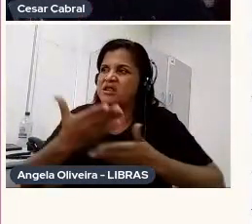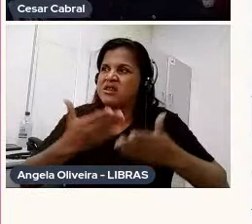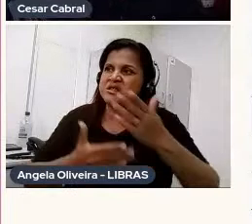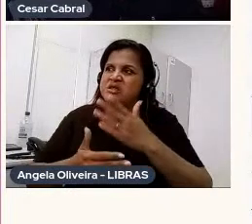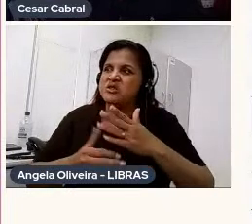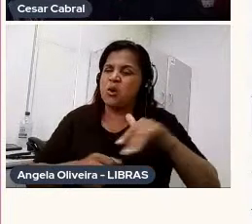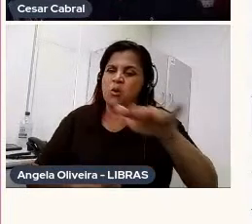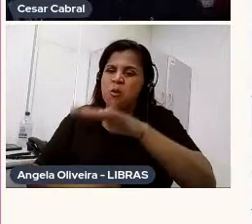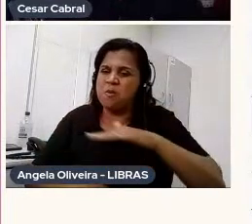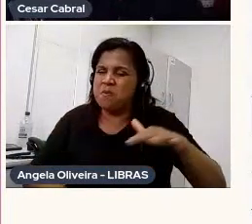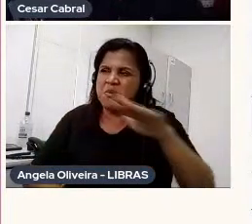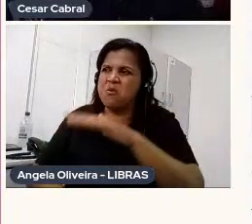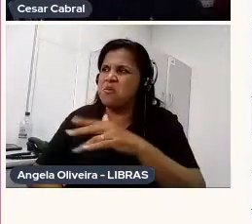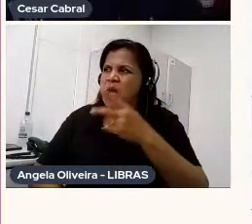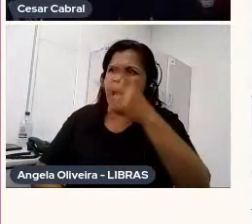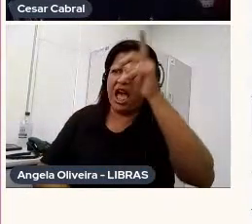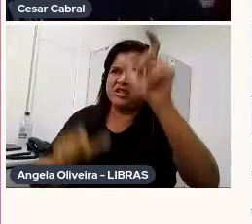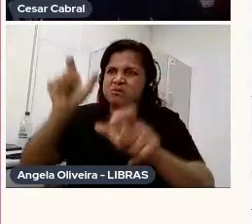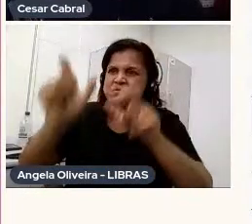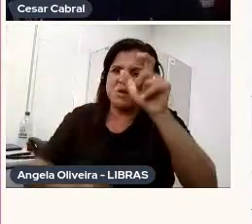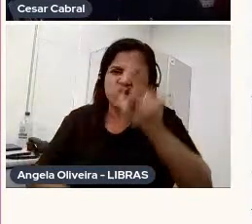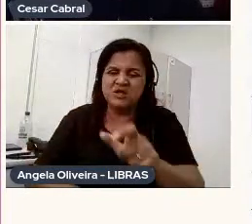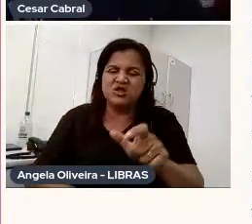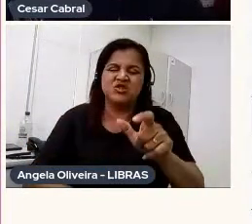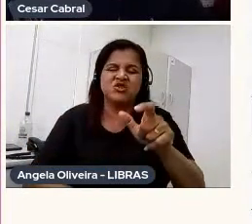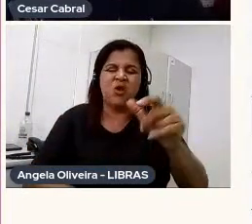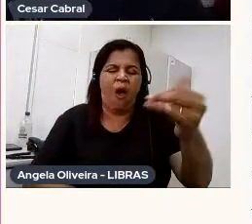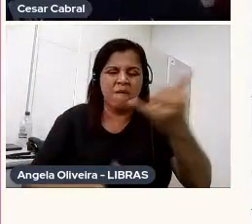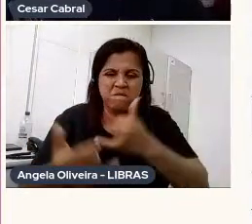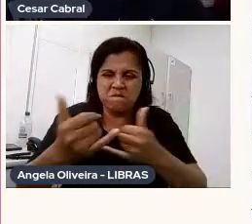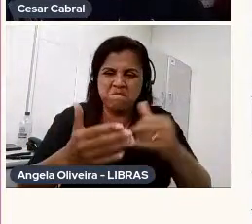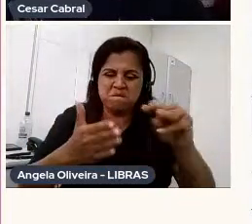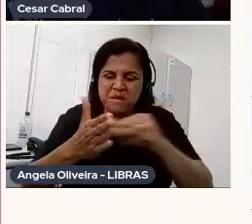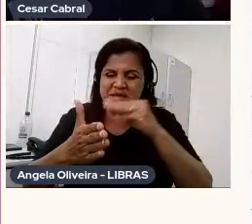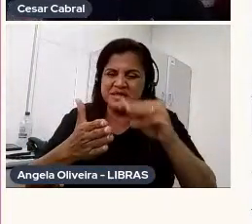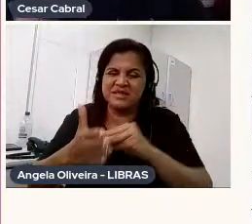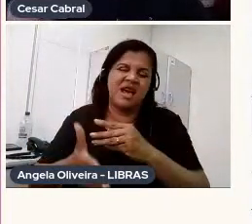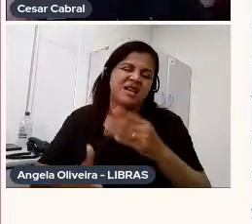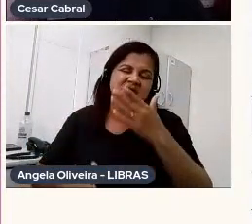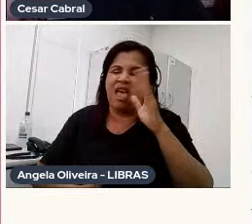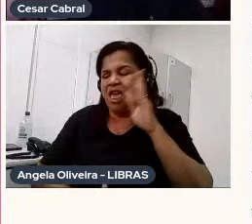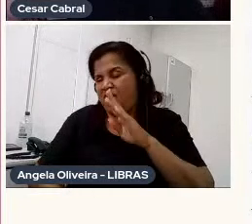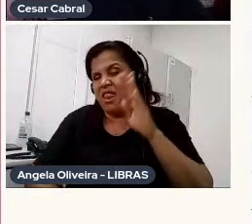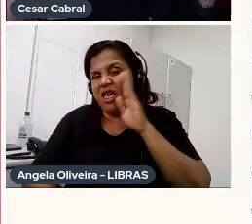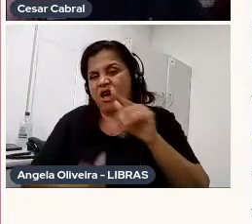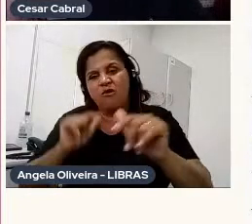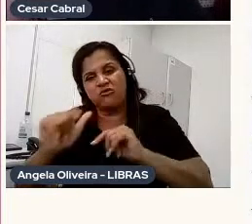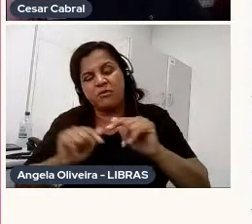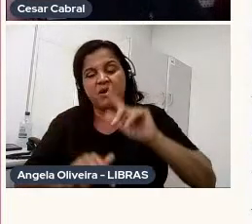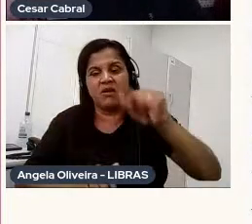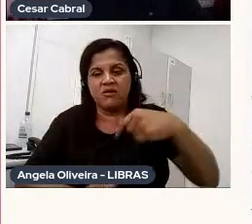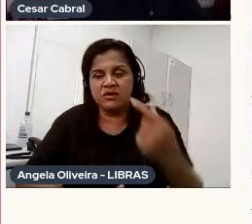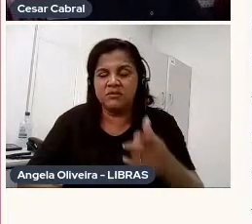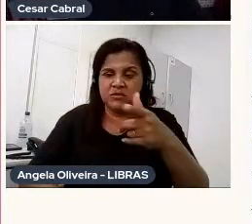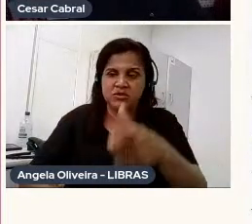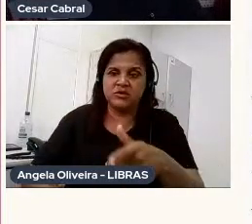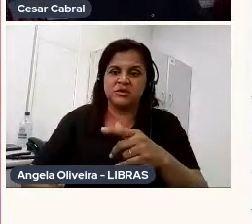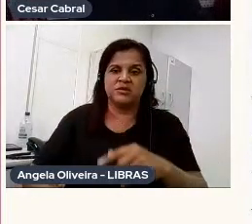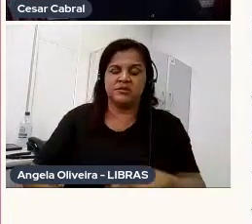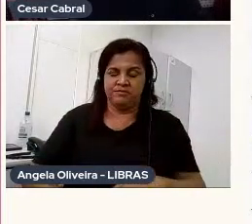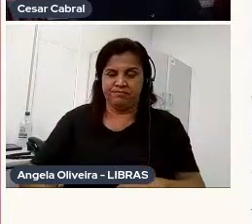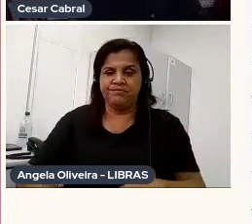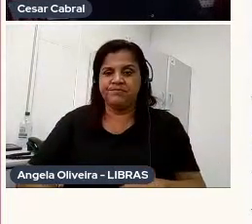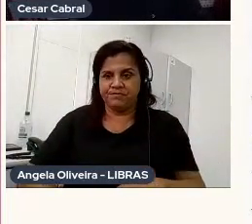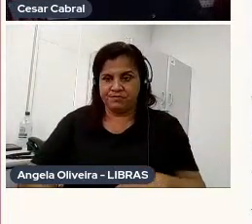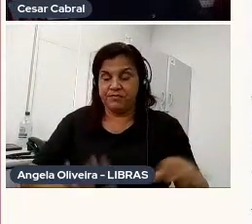recadinhos, né, foi bem, bem legal como trabalho, assim, e, e logo depois disso, né, aí, chegando